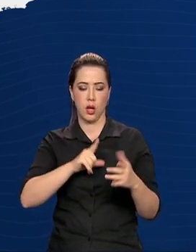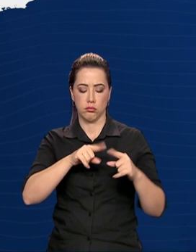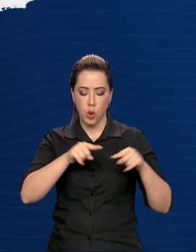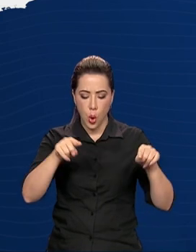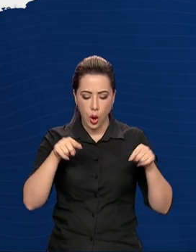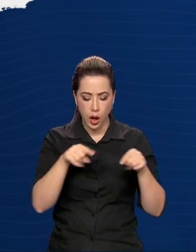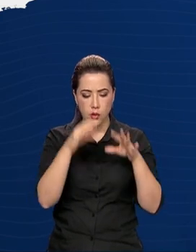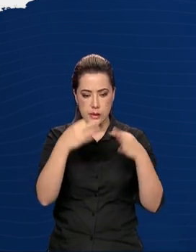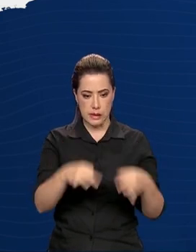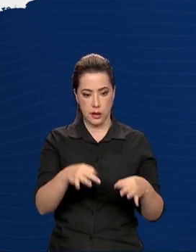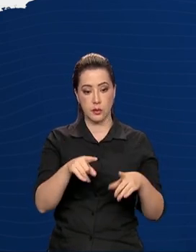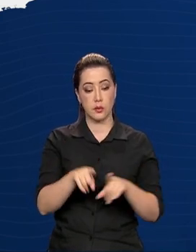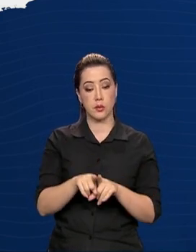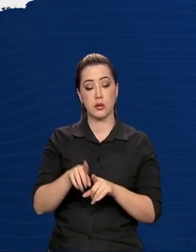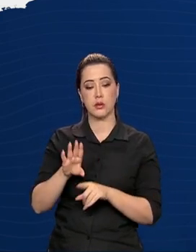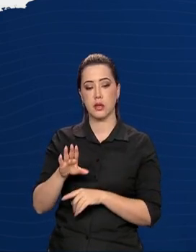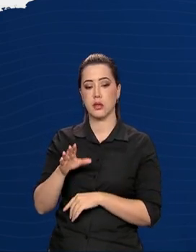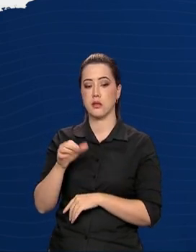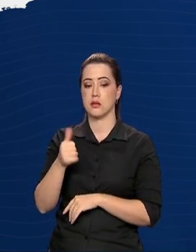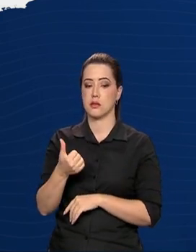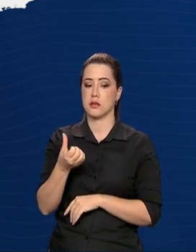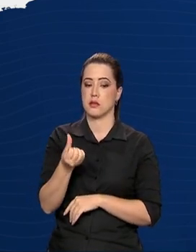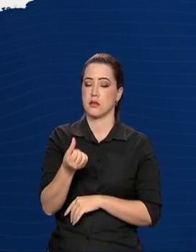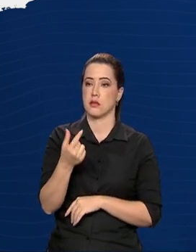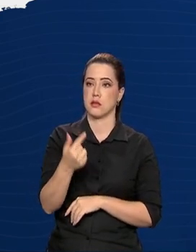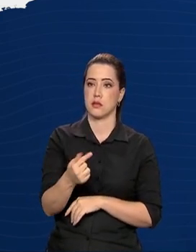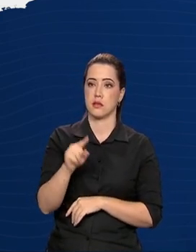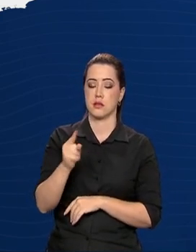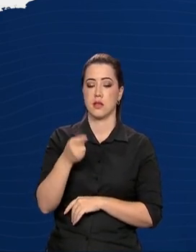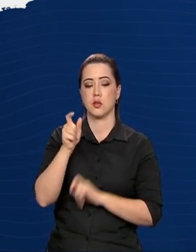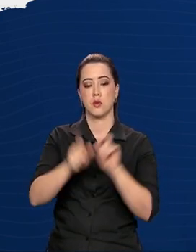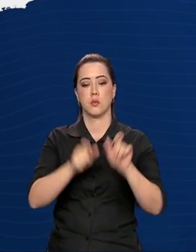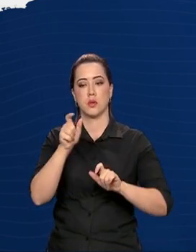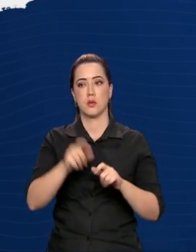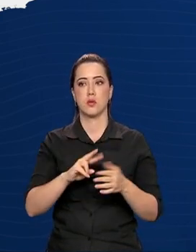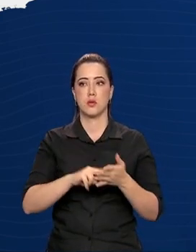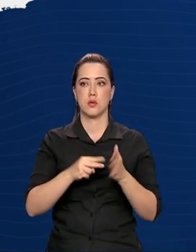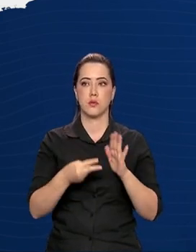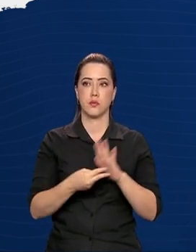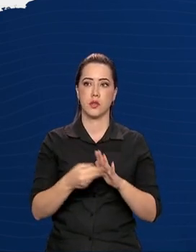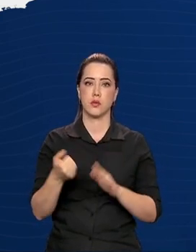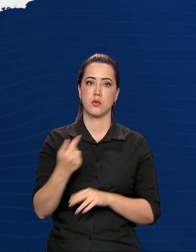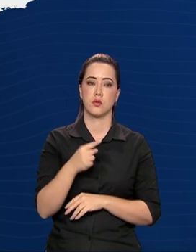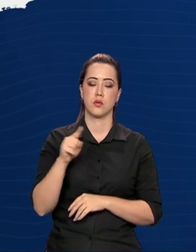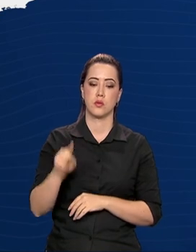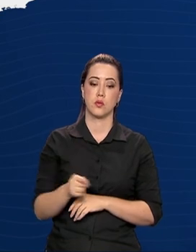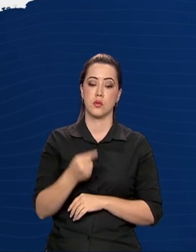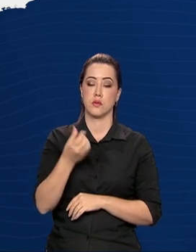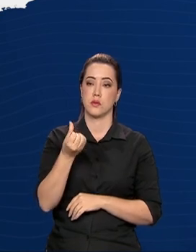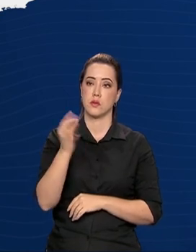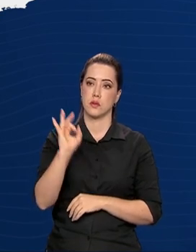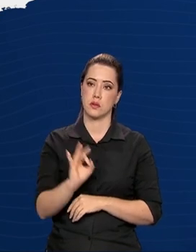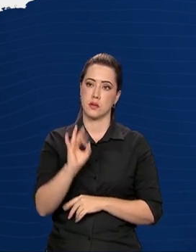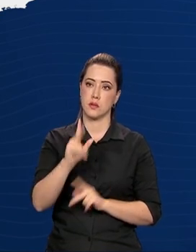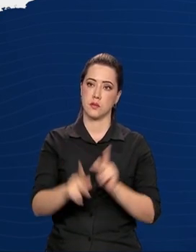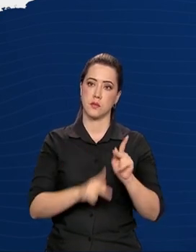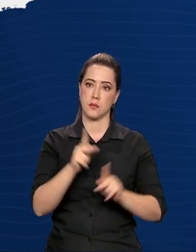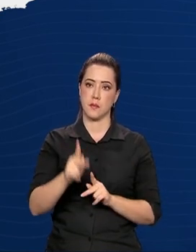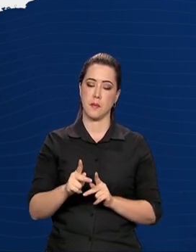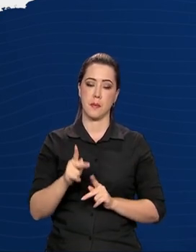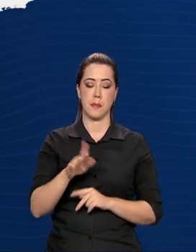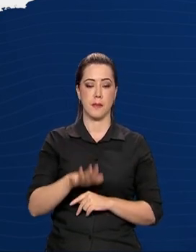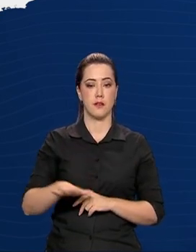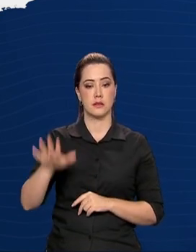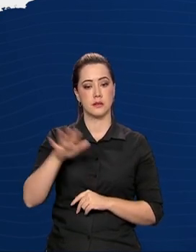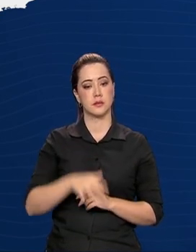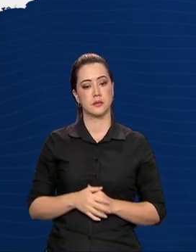167 mil pessoas quilombolas, o que representa 12,6% da população total.